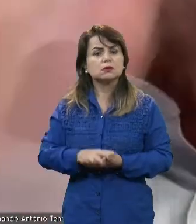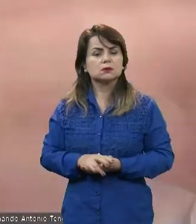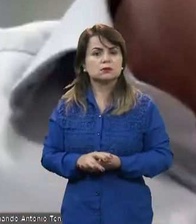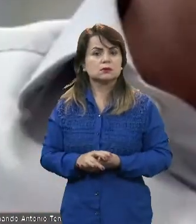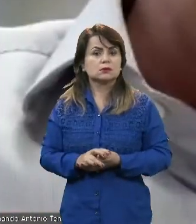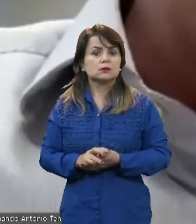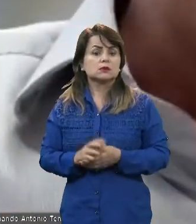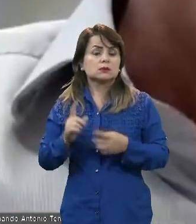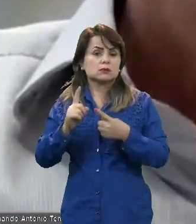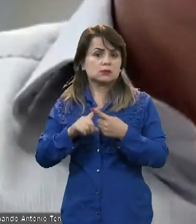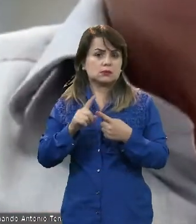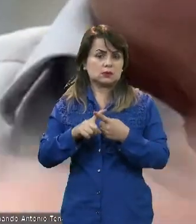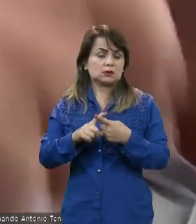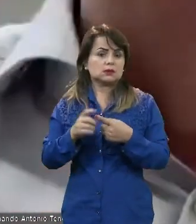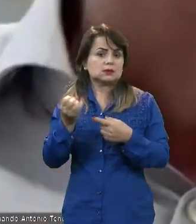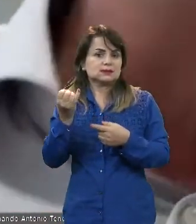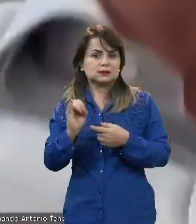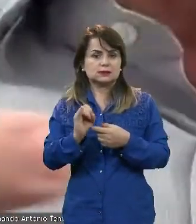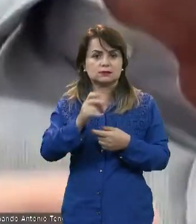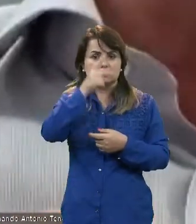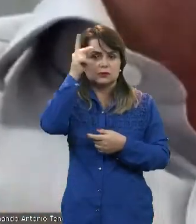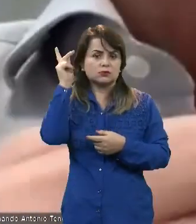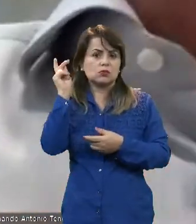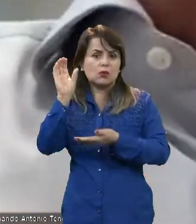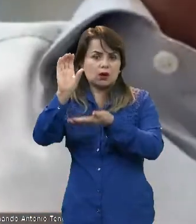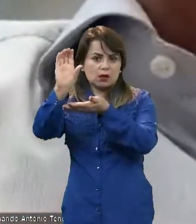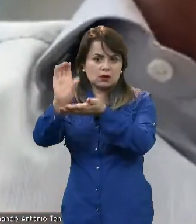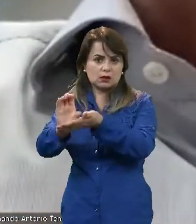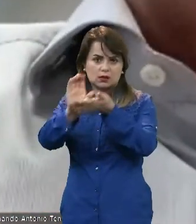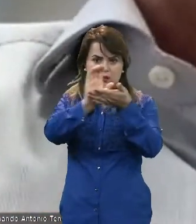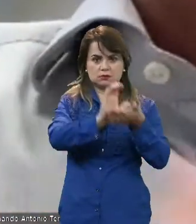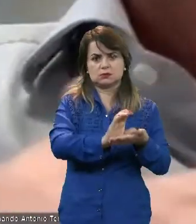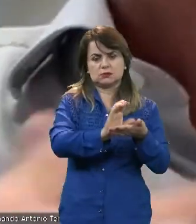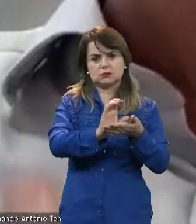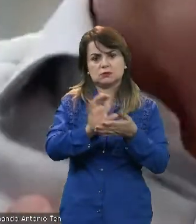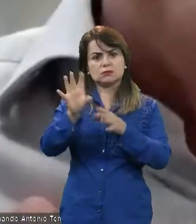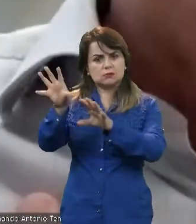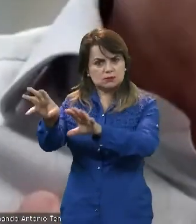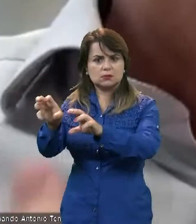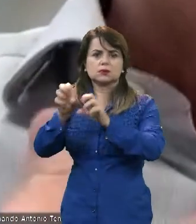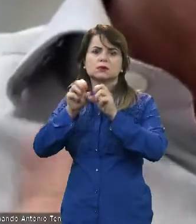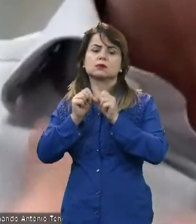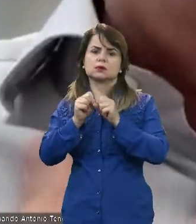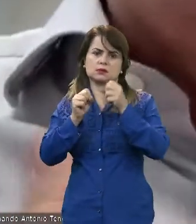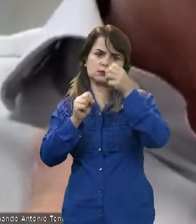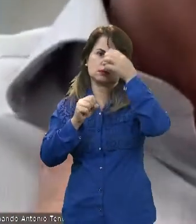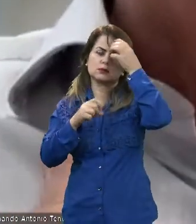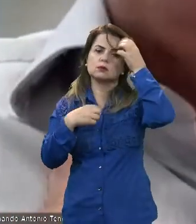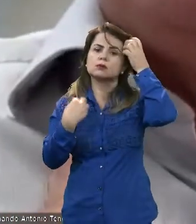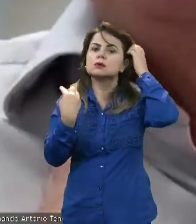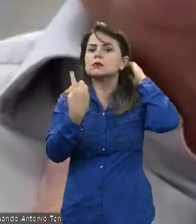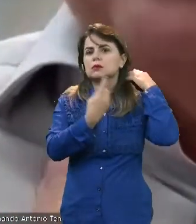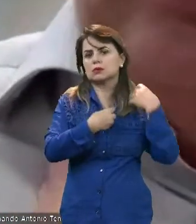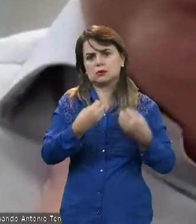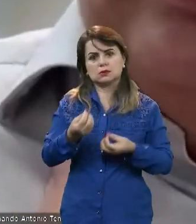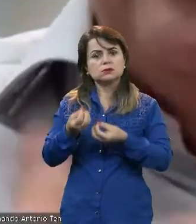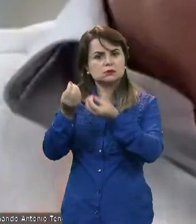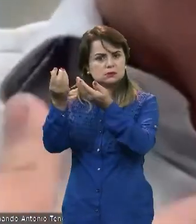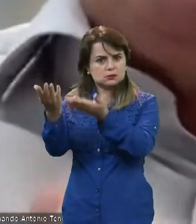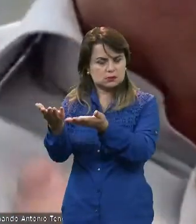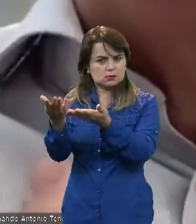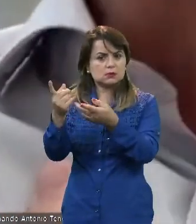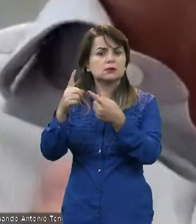Ele vai tomar o crédito consignado, que é o único produto que ele pode tomar. Nós vamos dar. Porque para nós está garantido.